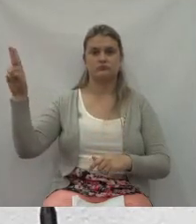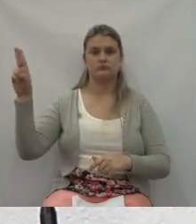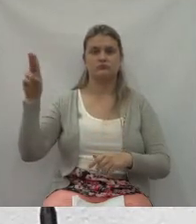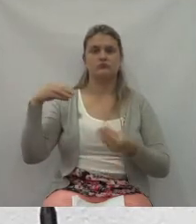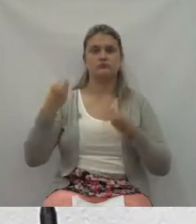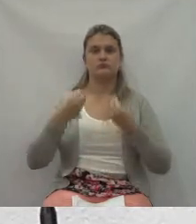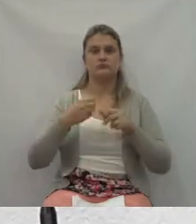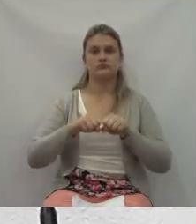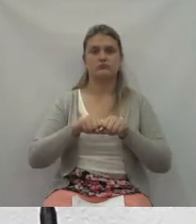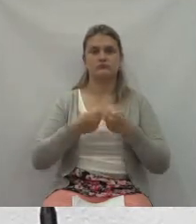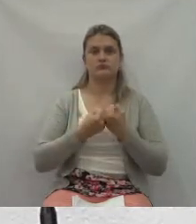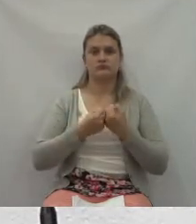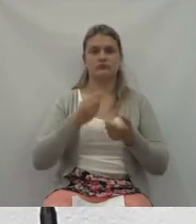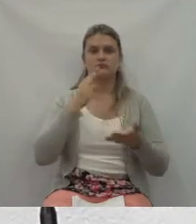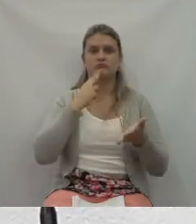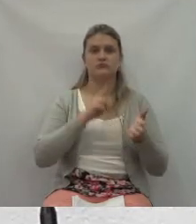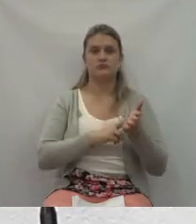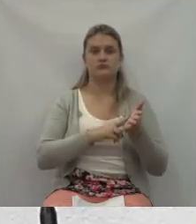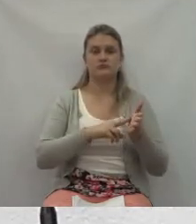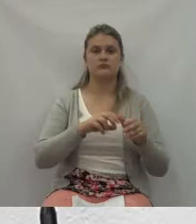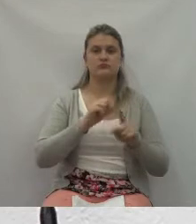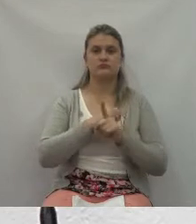acontece o que nós estamos vendo,